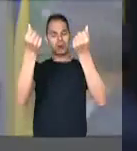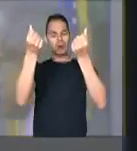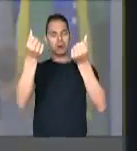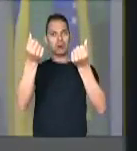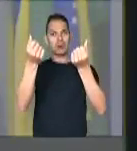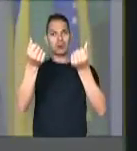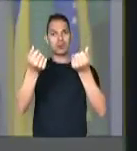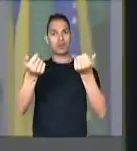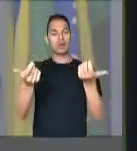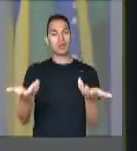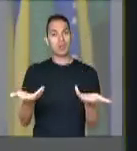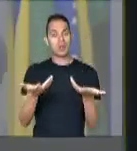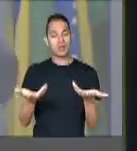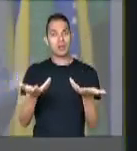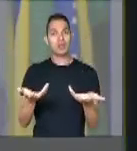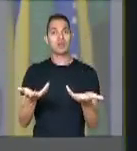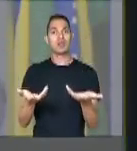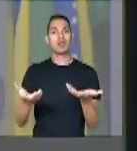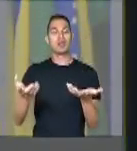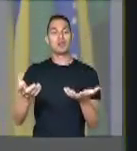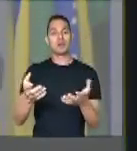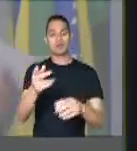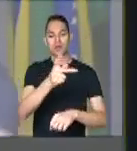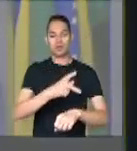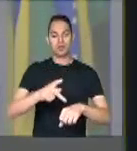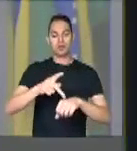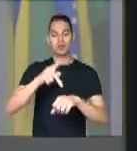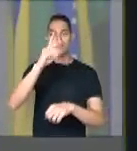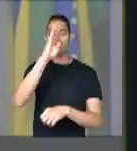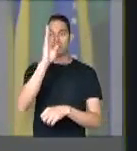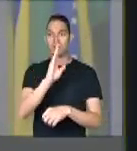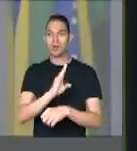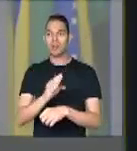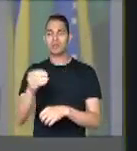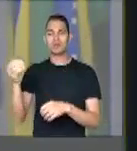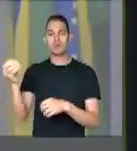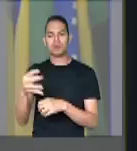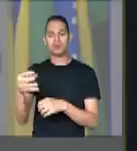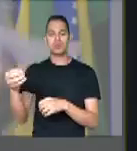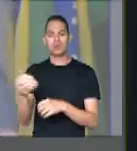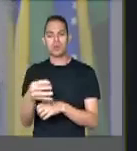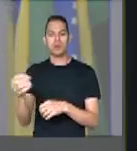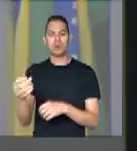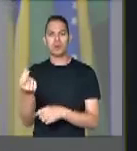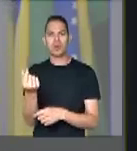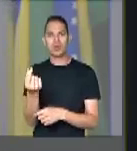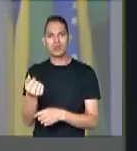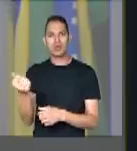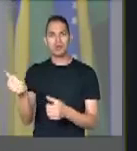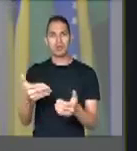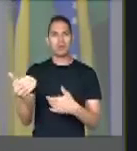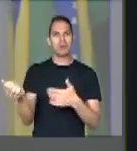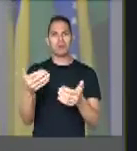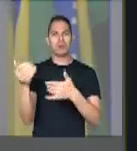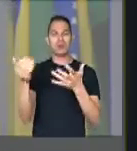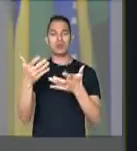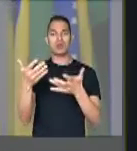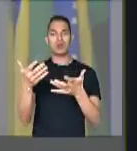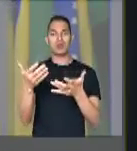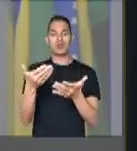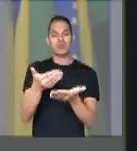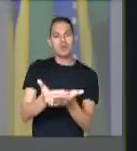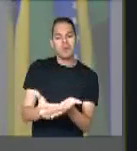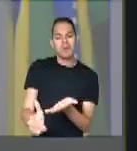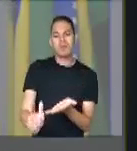economicamente, entrando dinheiro à vontade aqui dentro, sobrando dinheiro. Só que